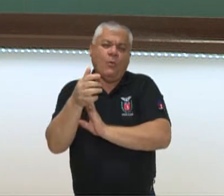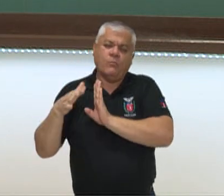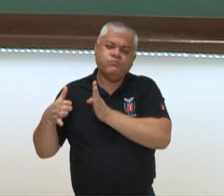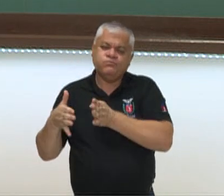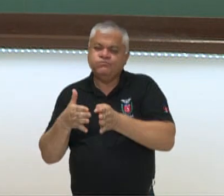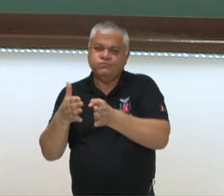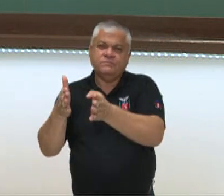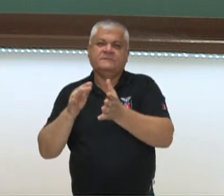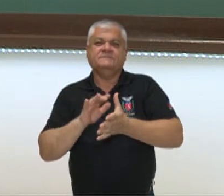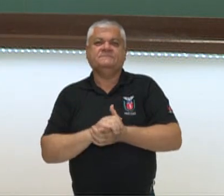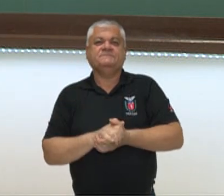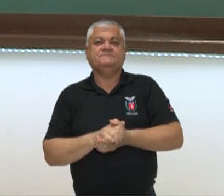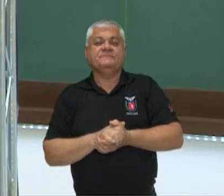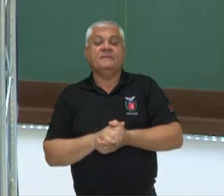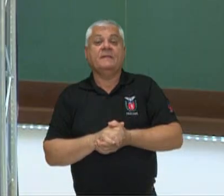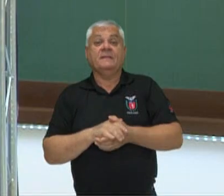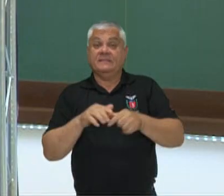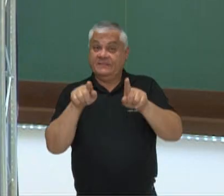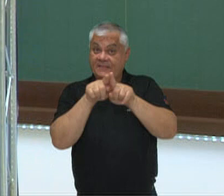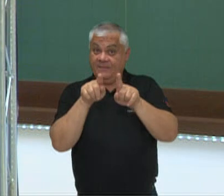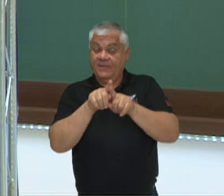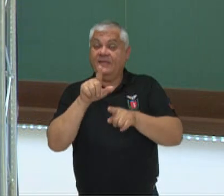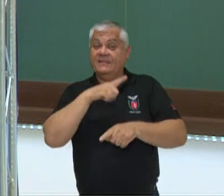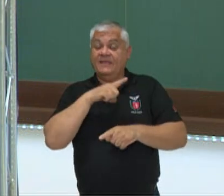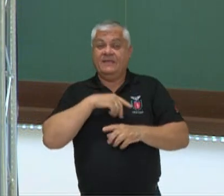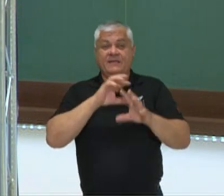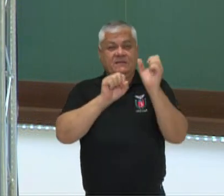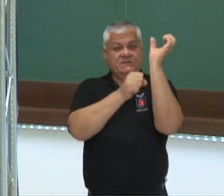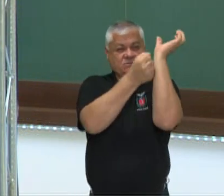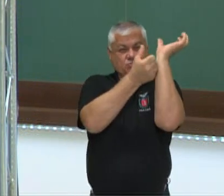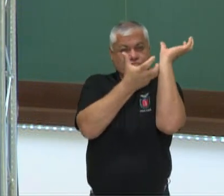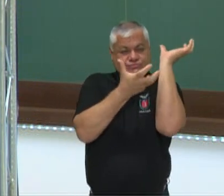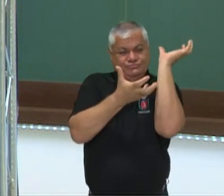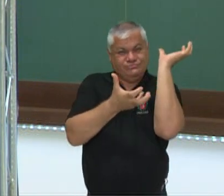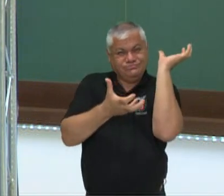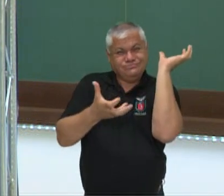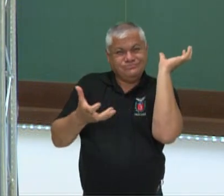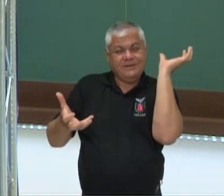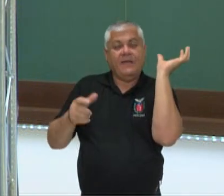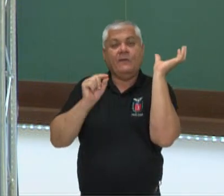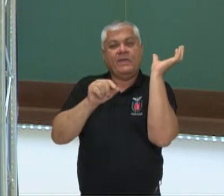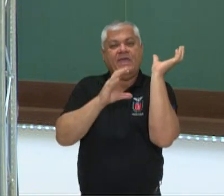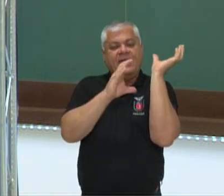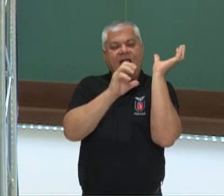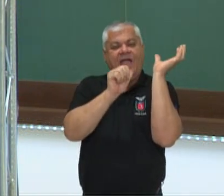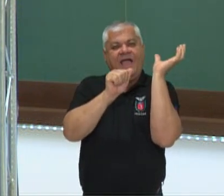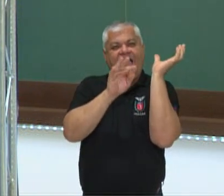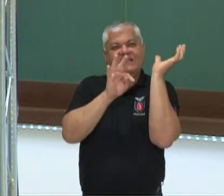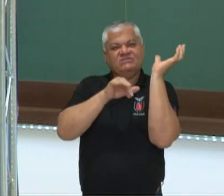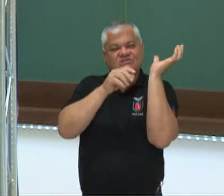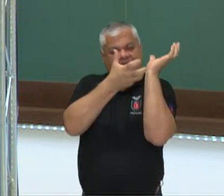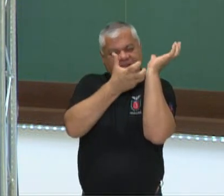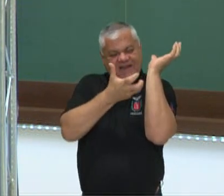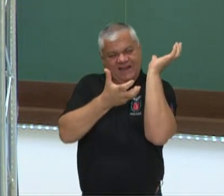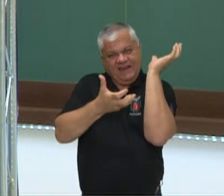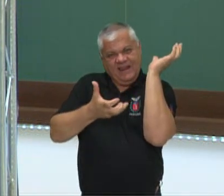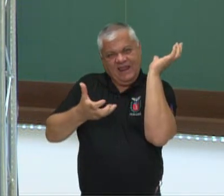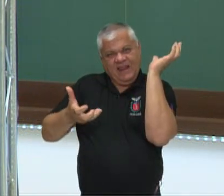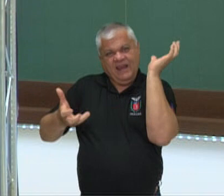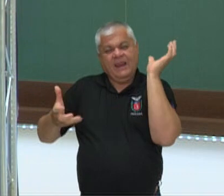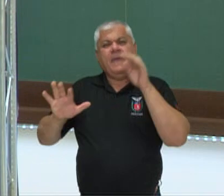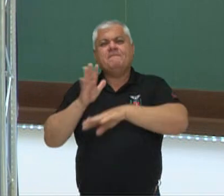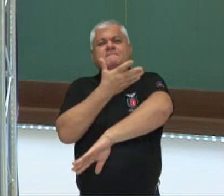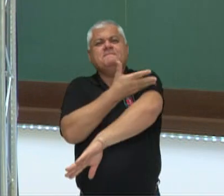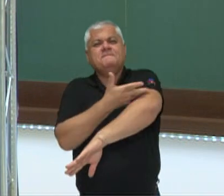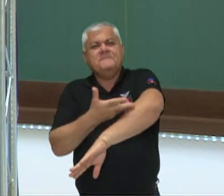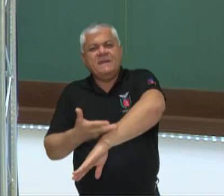que é muito maior. Além disso, a Caatinga também tem esse nome em função de ser uma mata branca